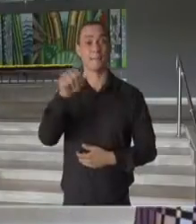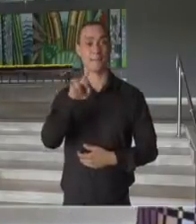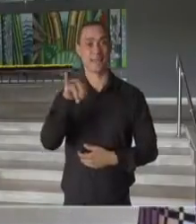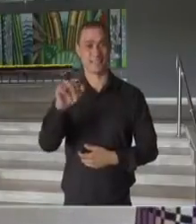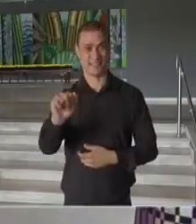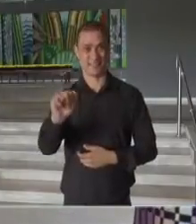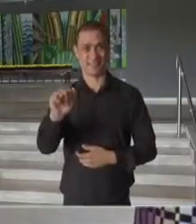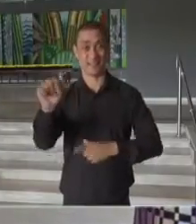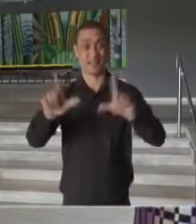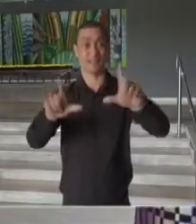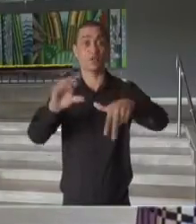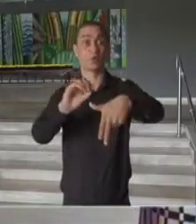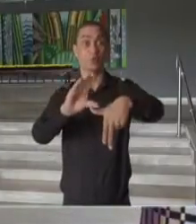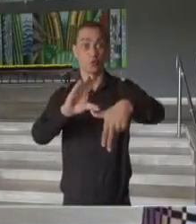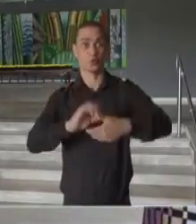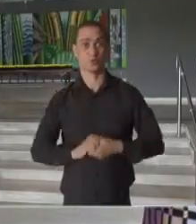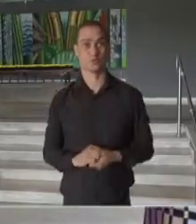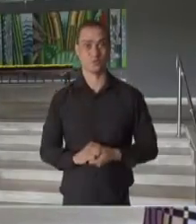da TV Cultura.